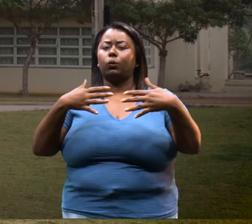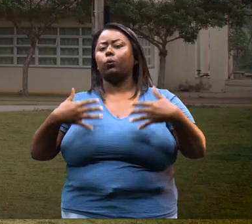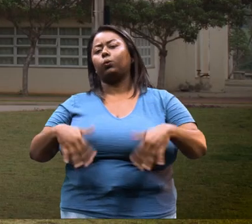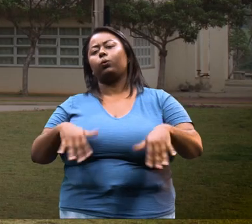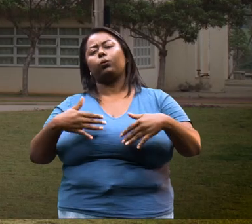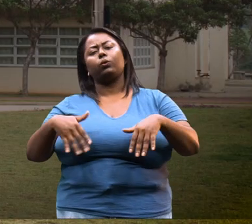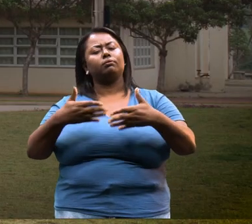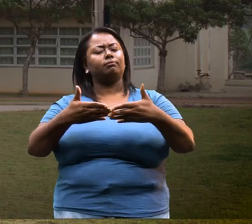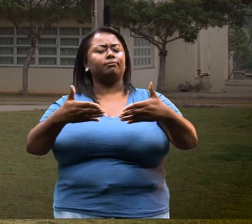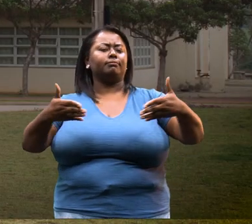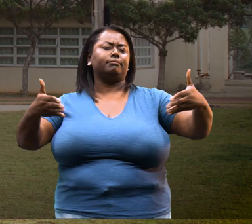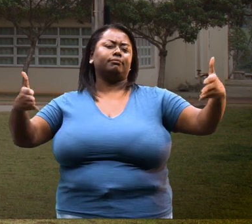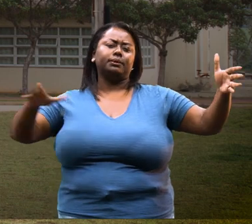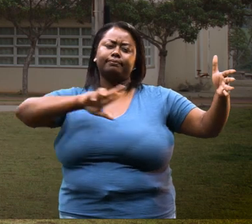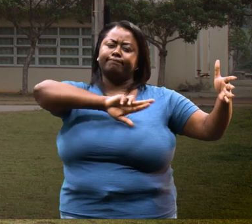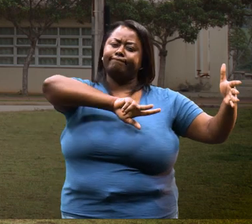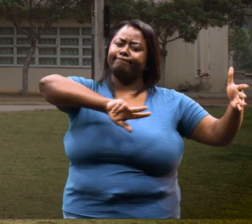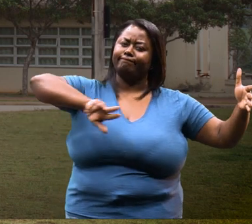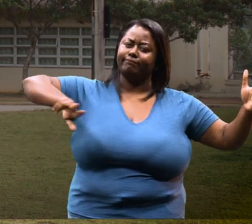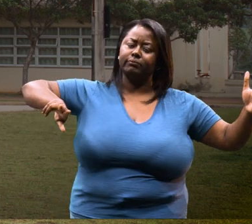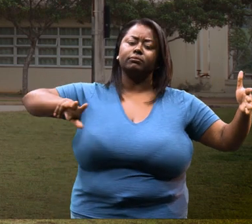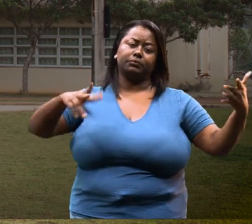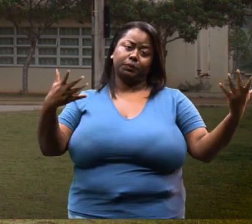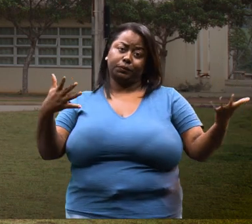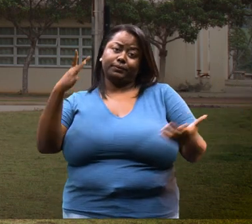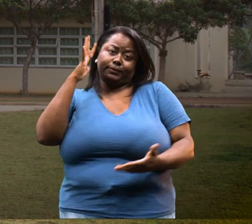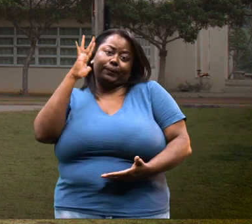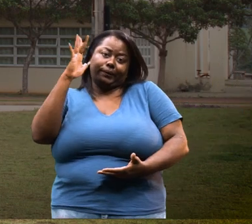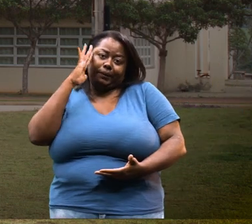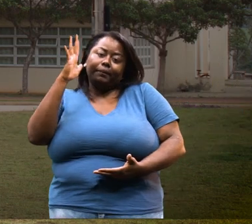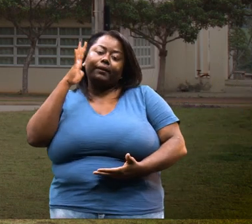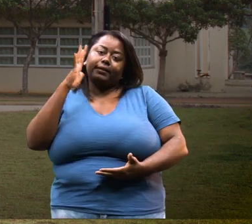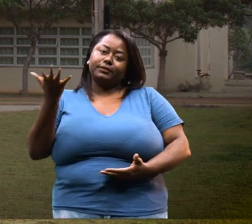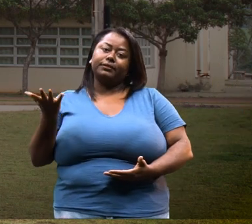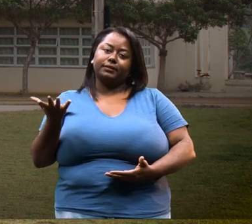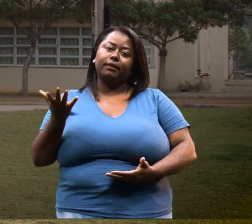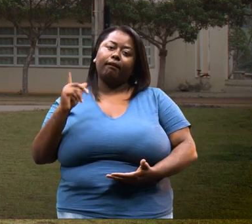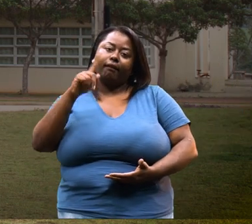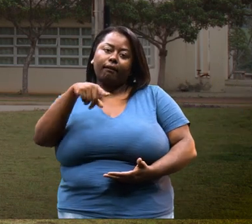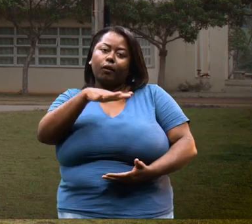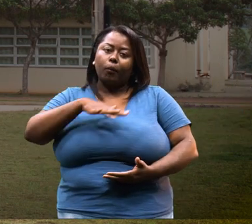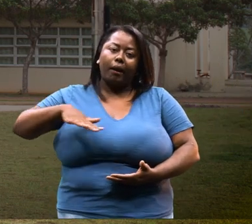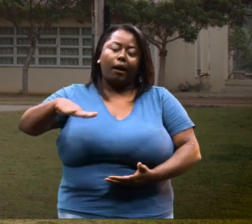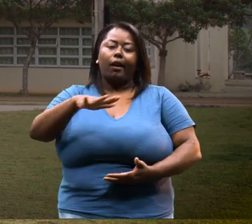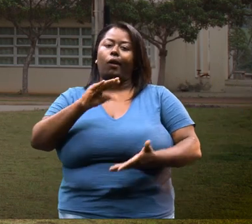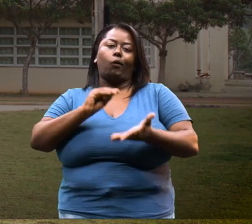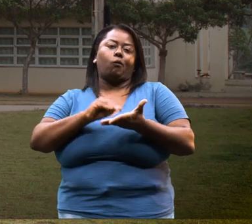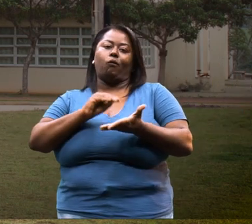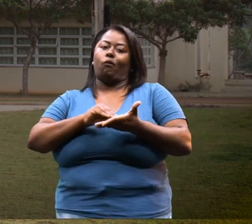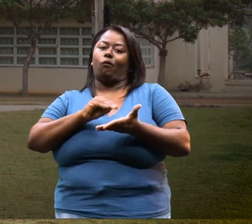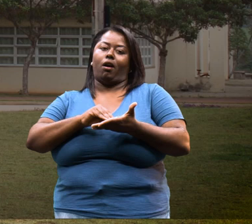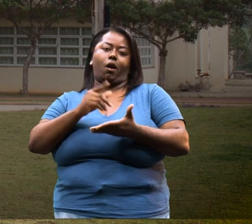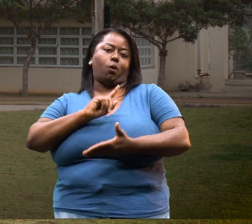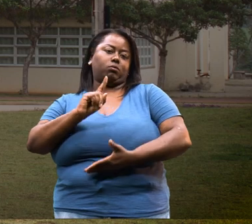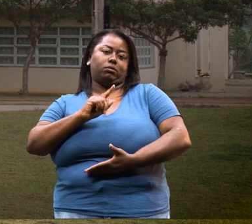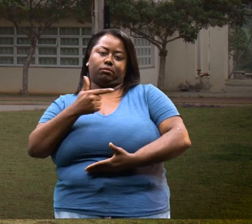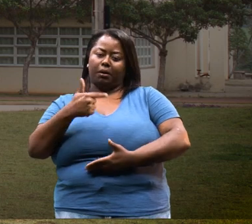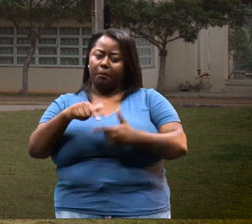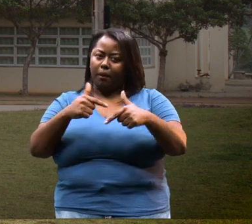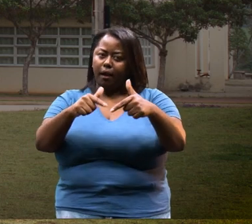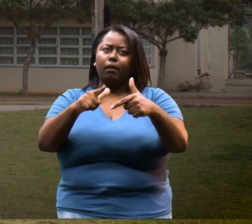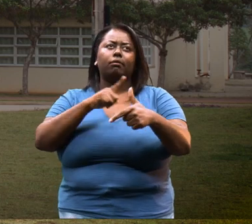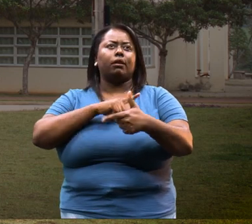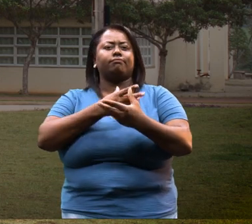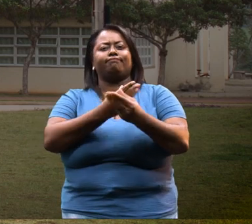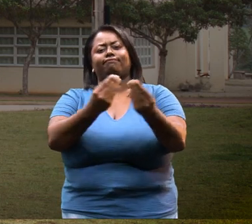gigantesca, teoricamente, é para ser uma área que não falte emprego,